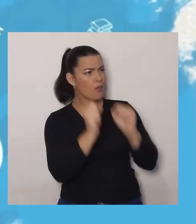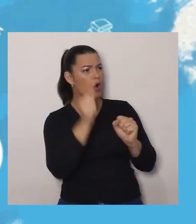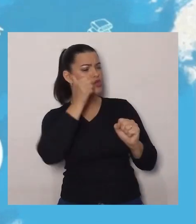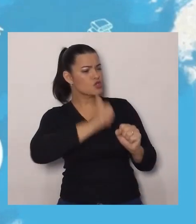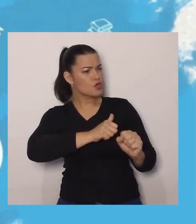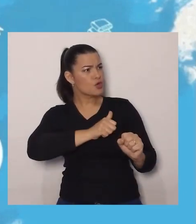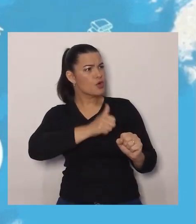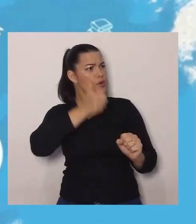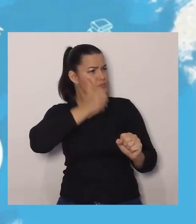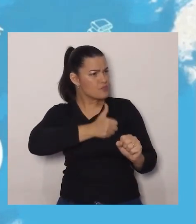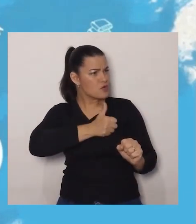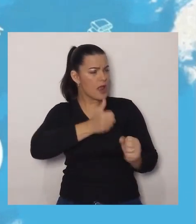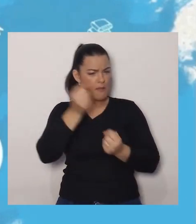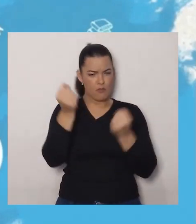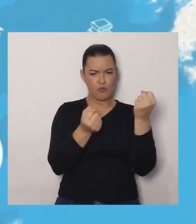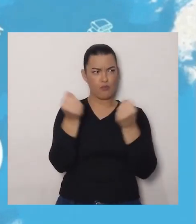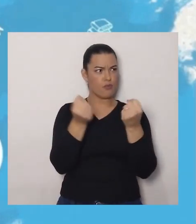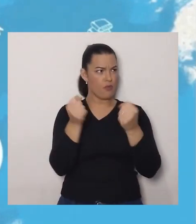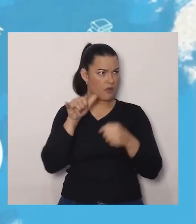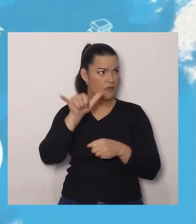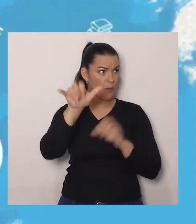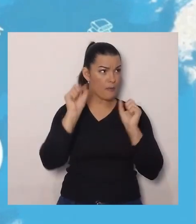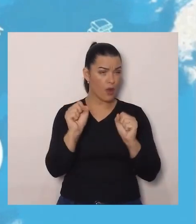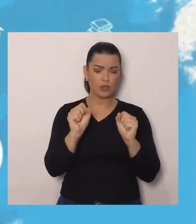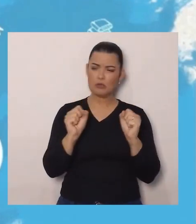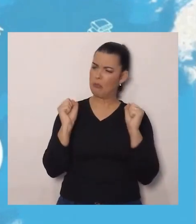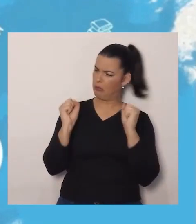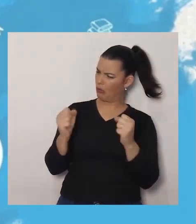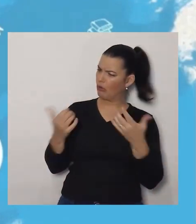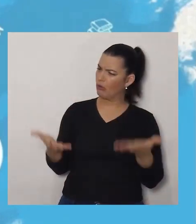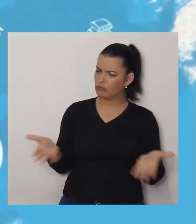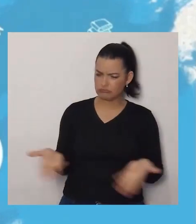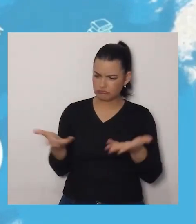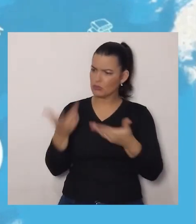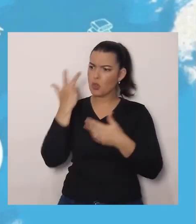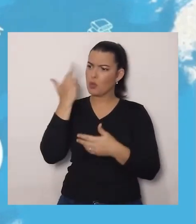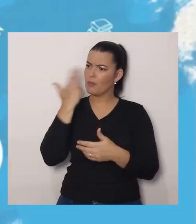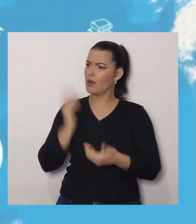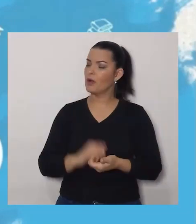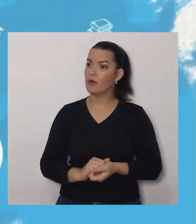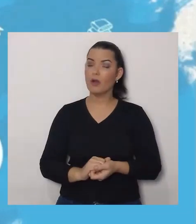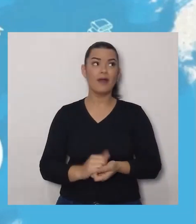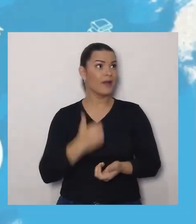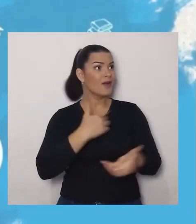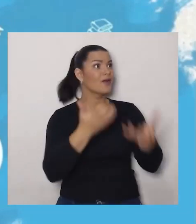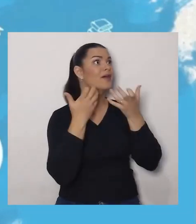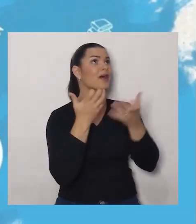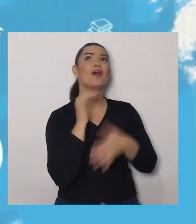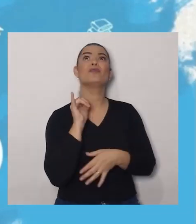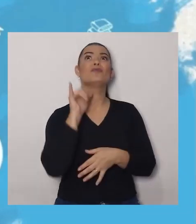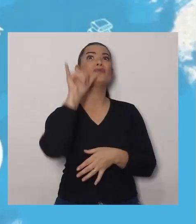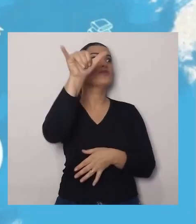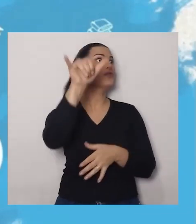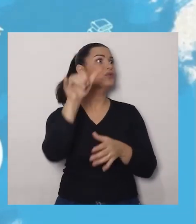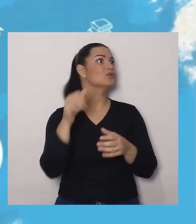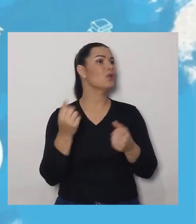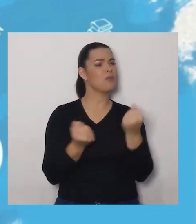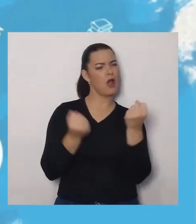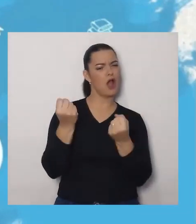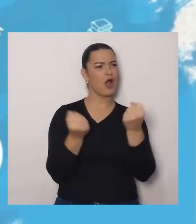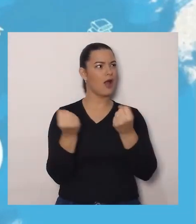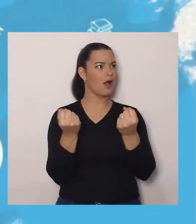Aí ela falou, pai, então eu quero ser piloto de avião. Olha que interessante.